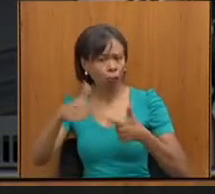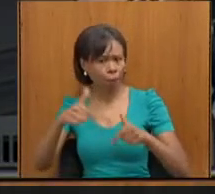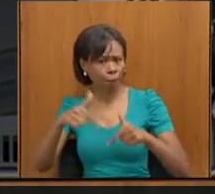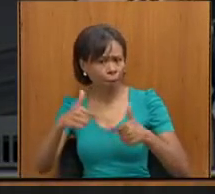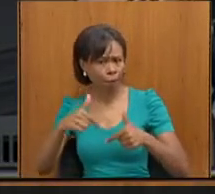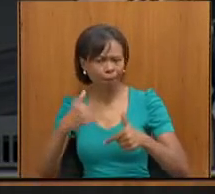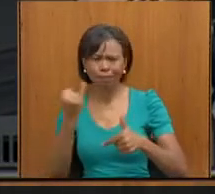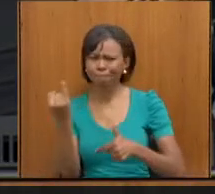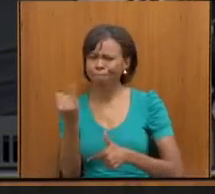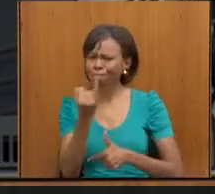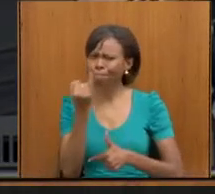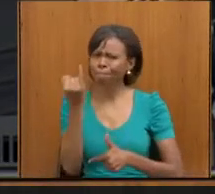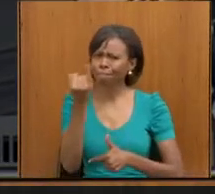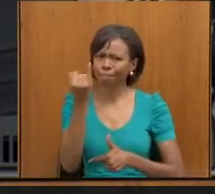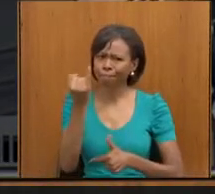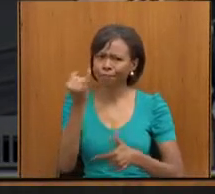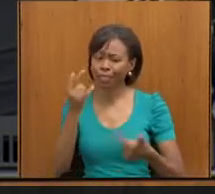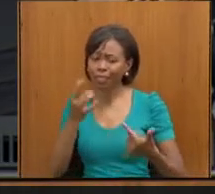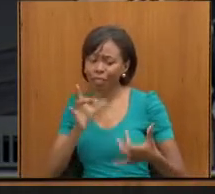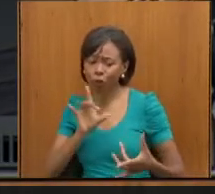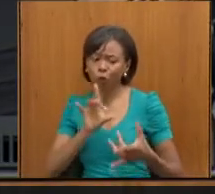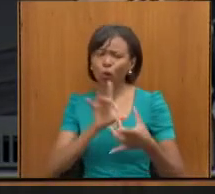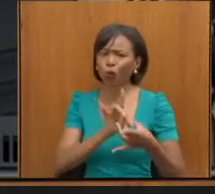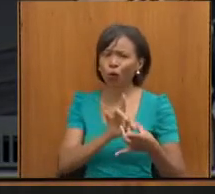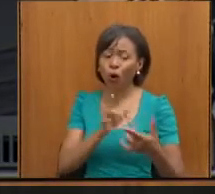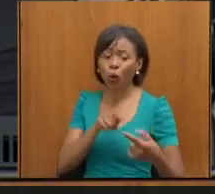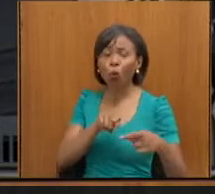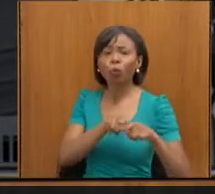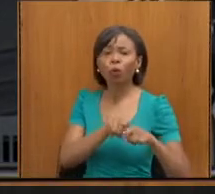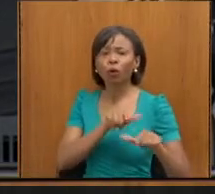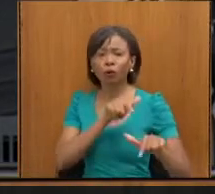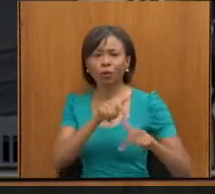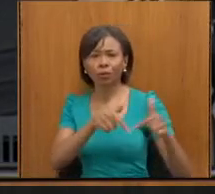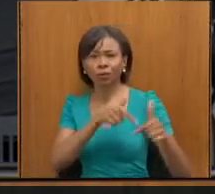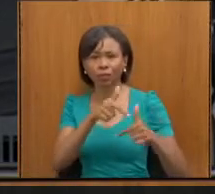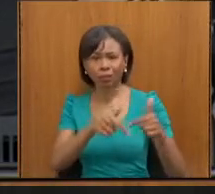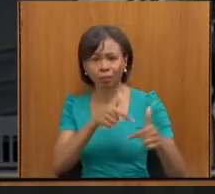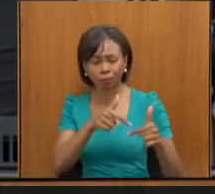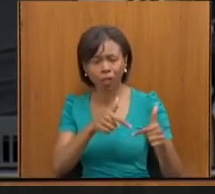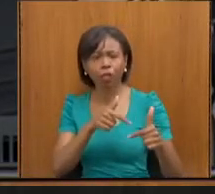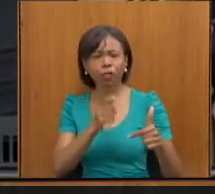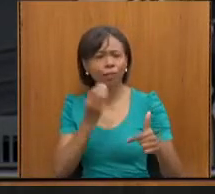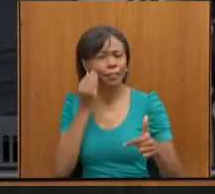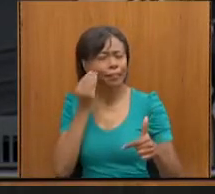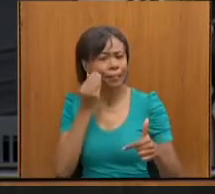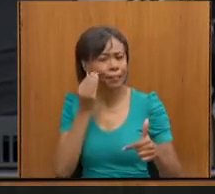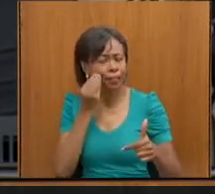e está muito em sintonia com os trabalhos que a gente tem buscado realizar.